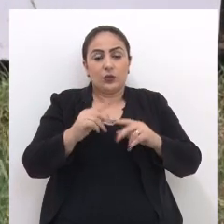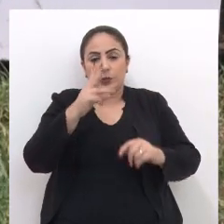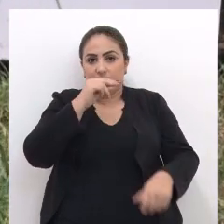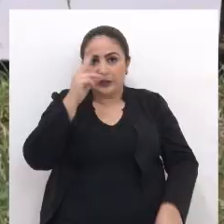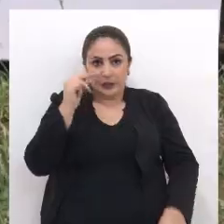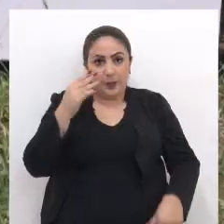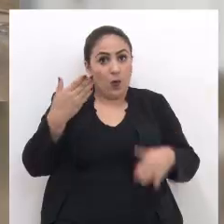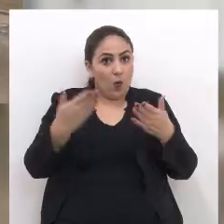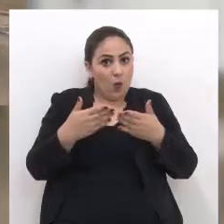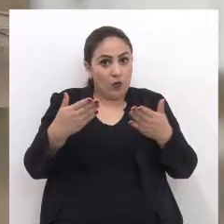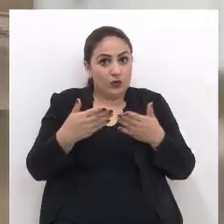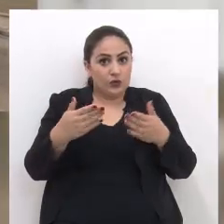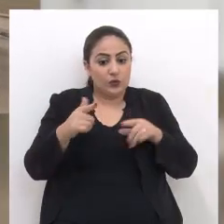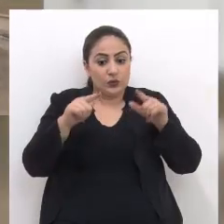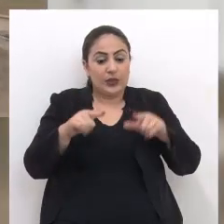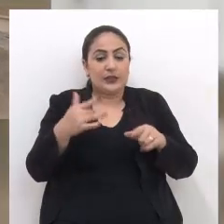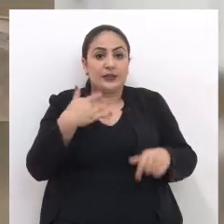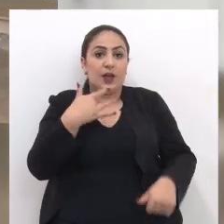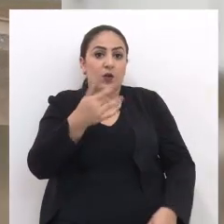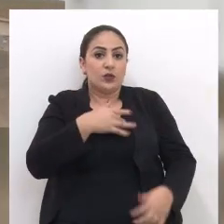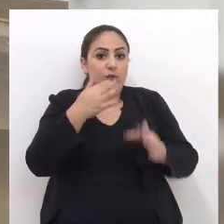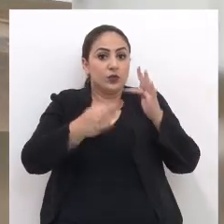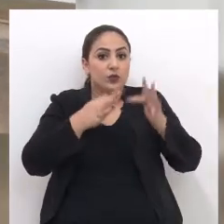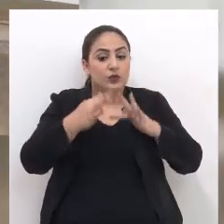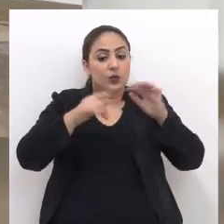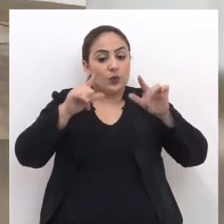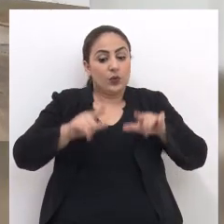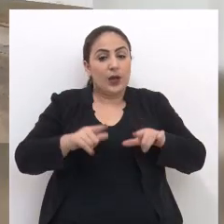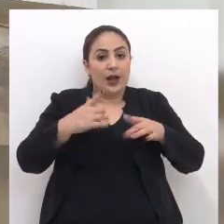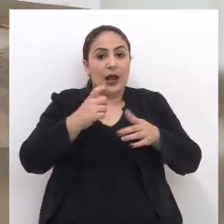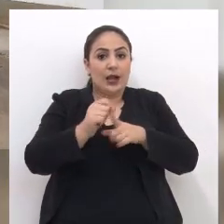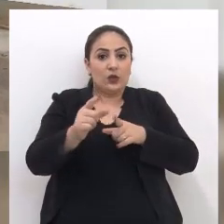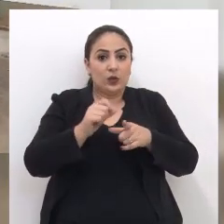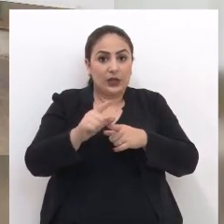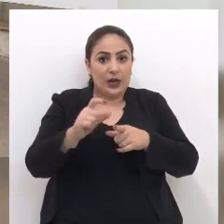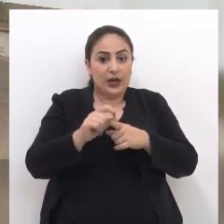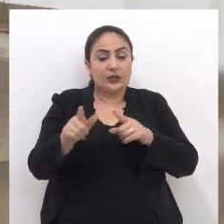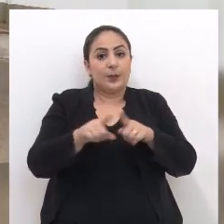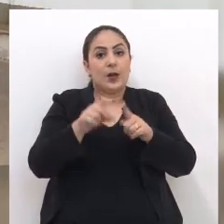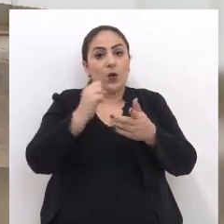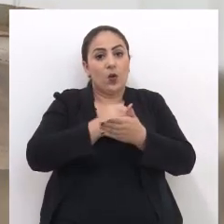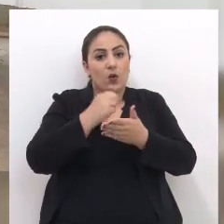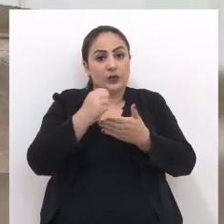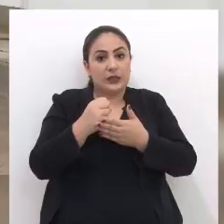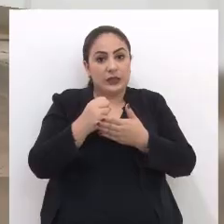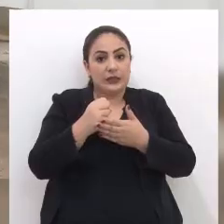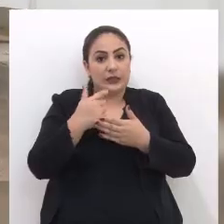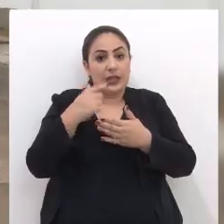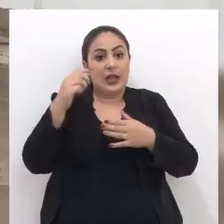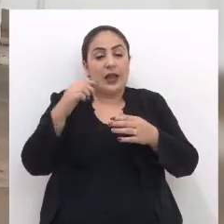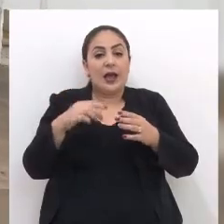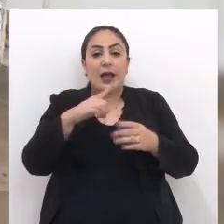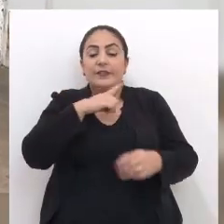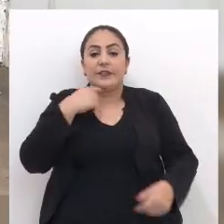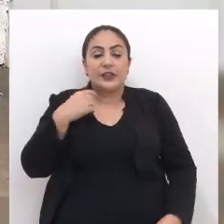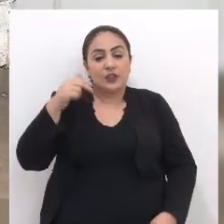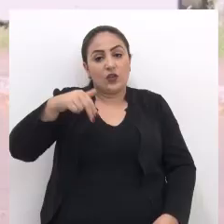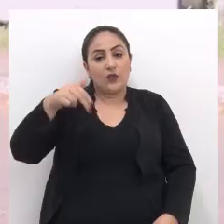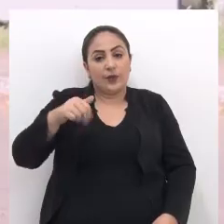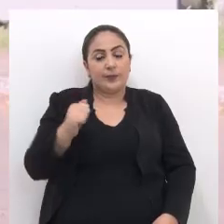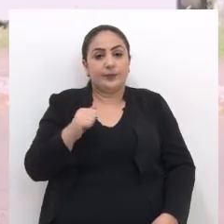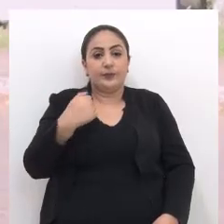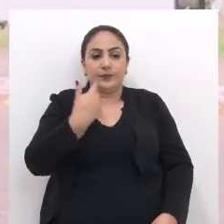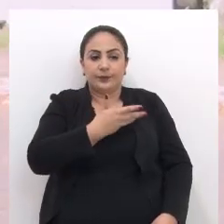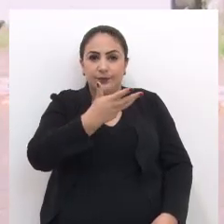município. Hoje, a unidade de saúde funciona em um espaço alugado com o contrato que vence em novembro.